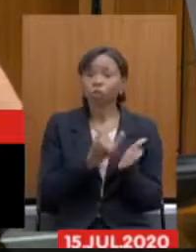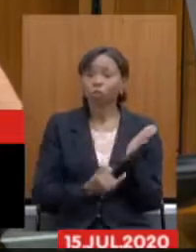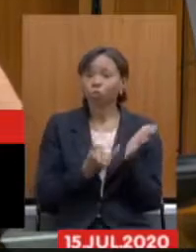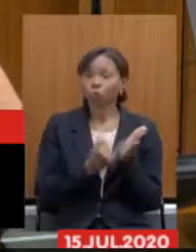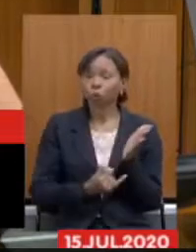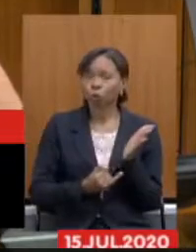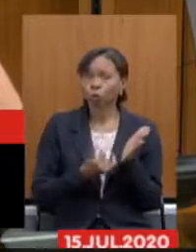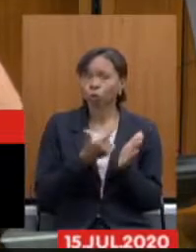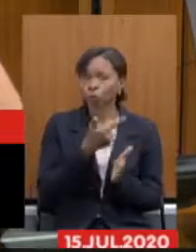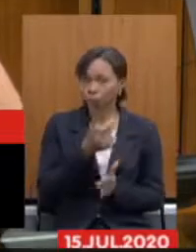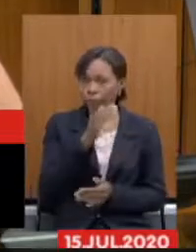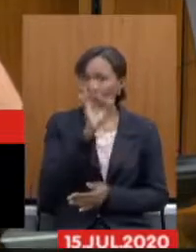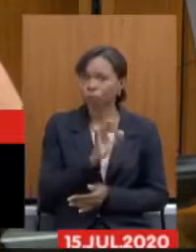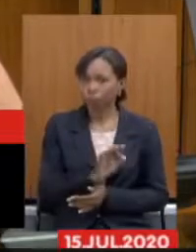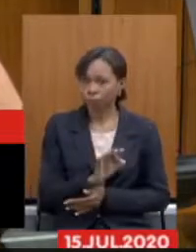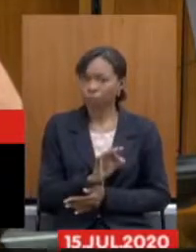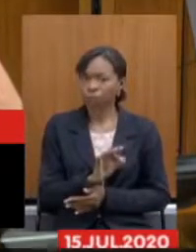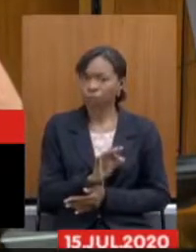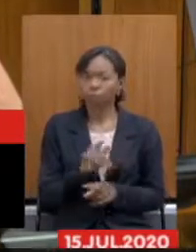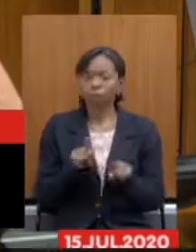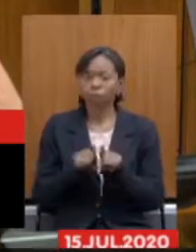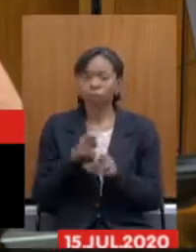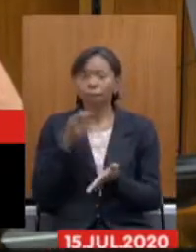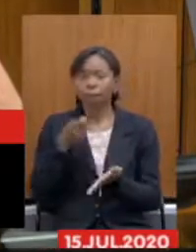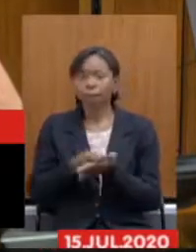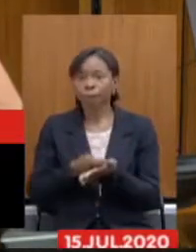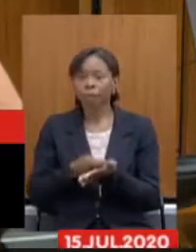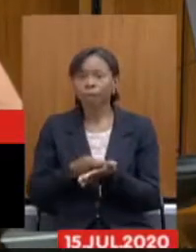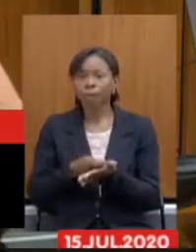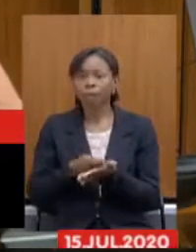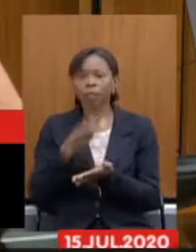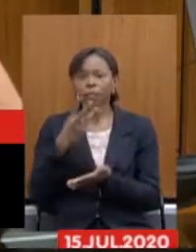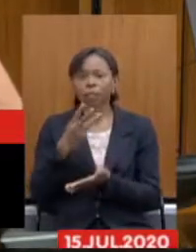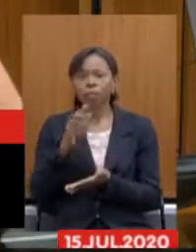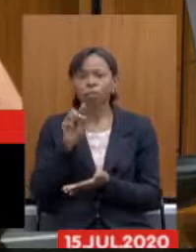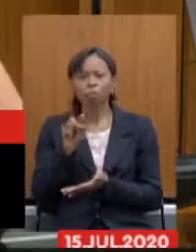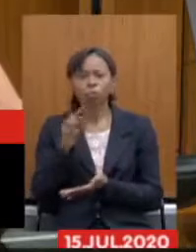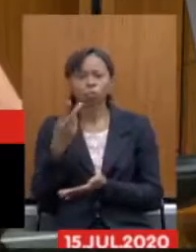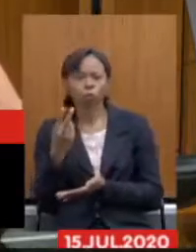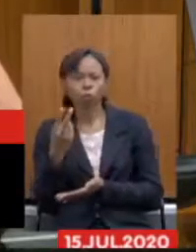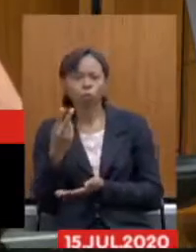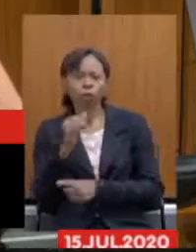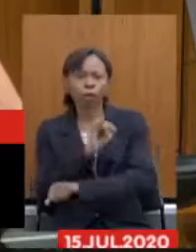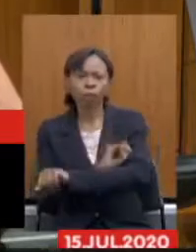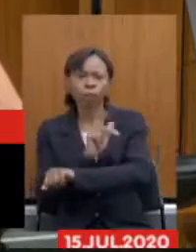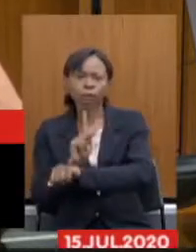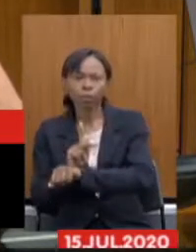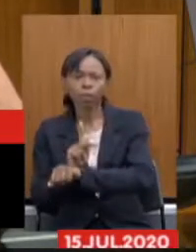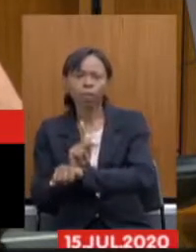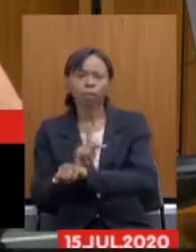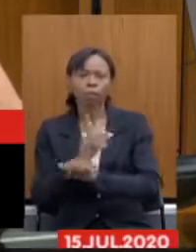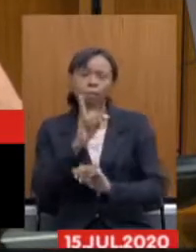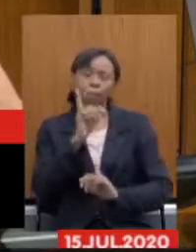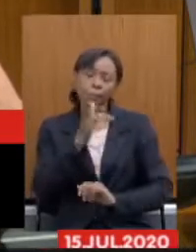paga nos servidores pagam 3.2% ao IPSENG para ter direito à saúde